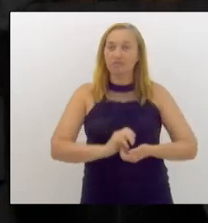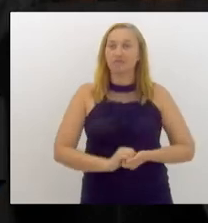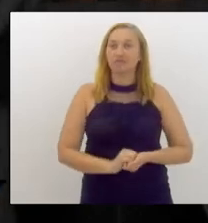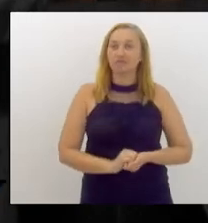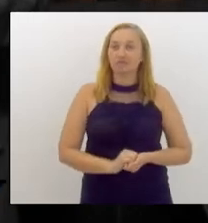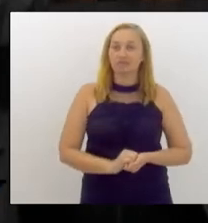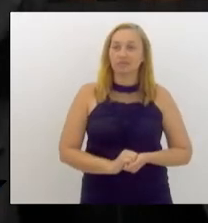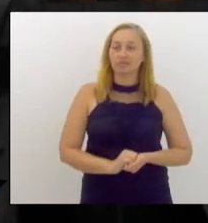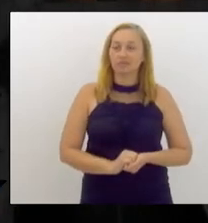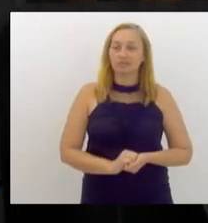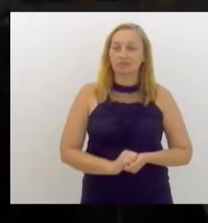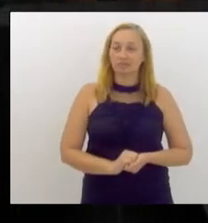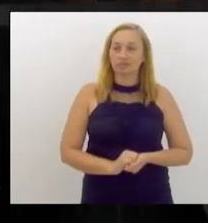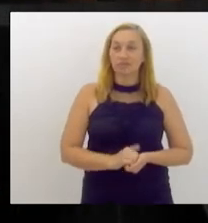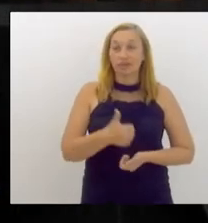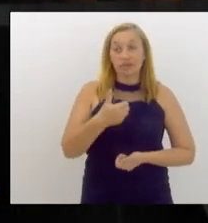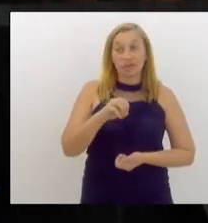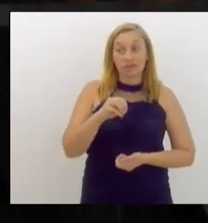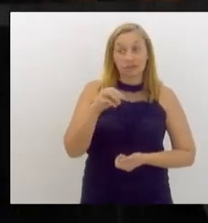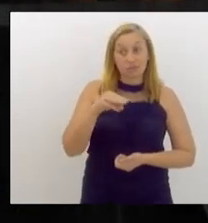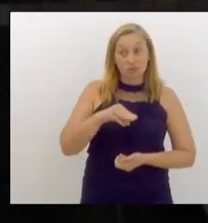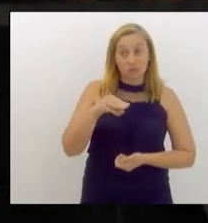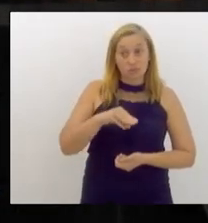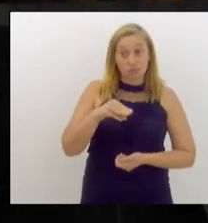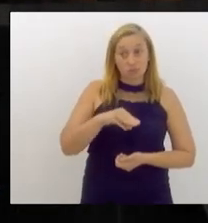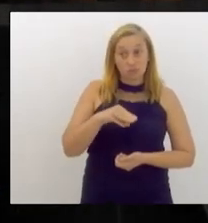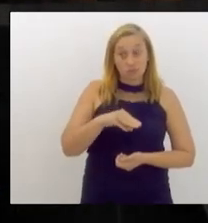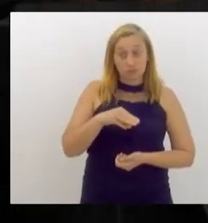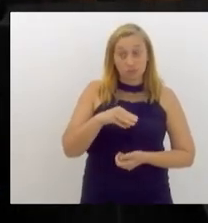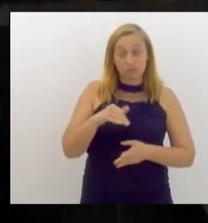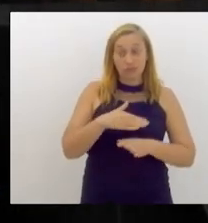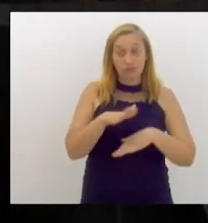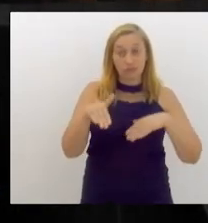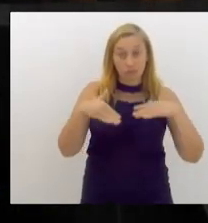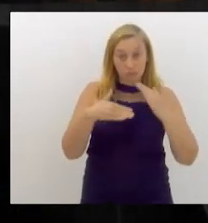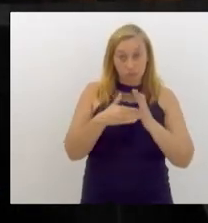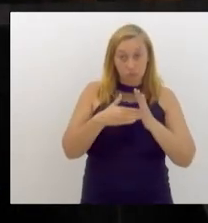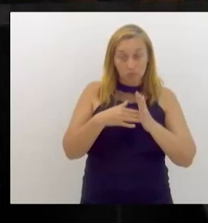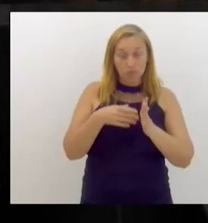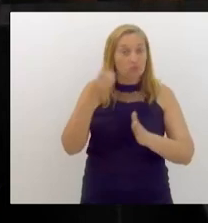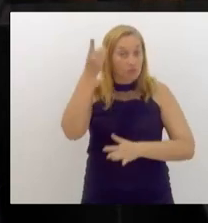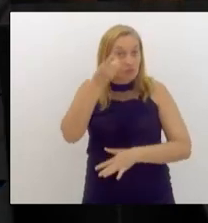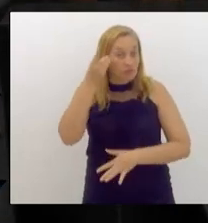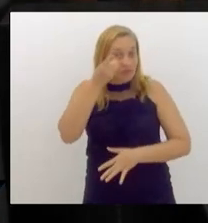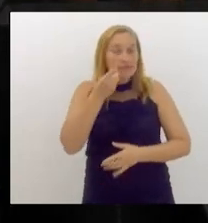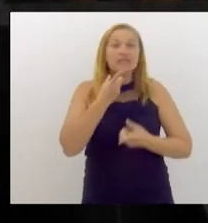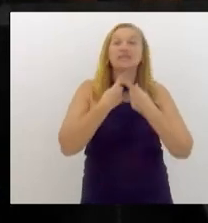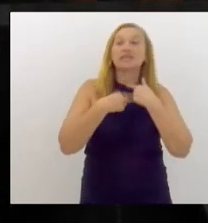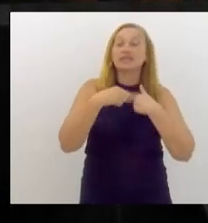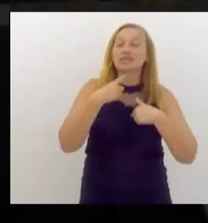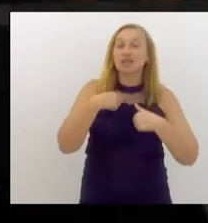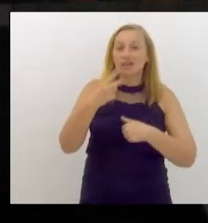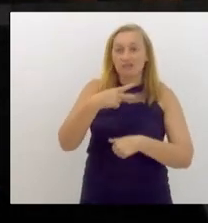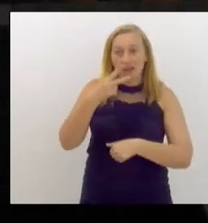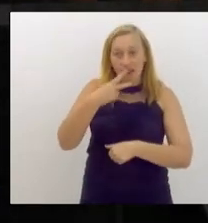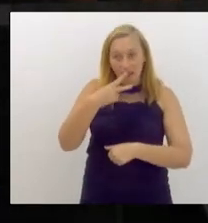facultada 10 minutos, para todo parlamentar que desejar falar,